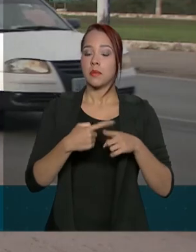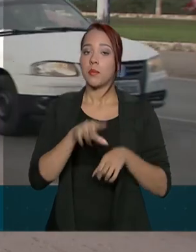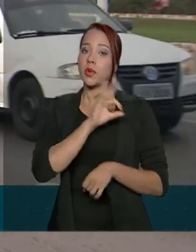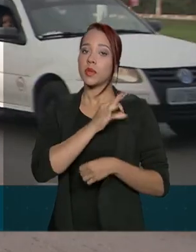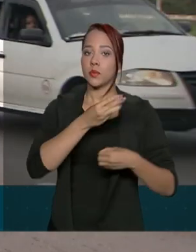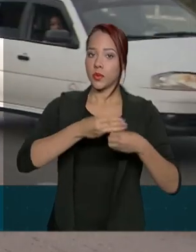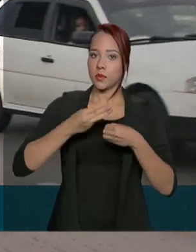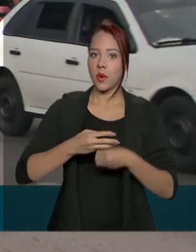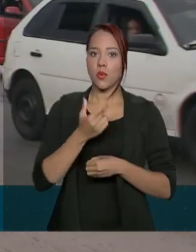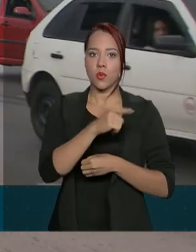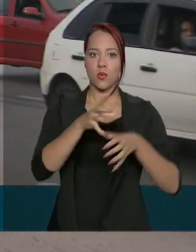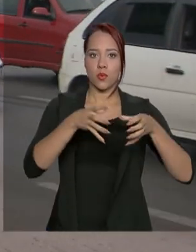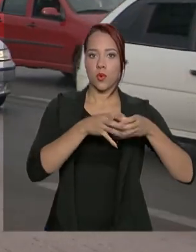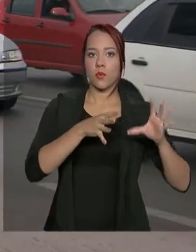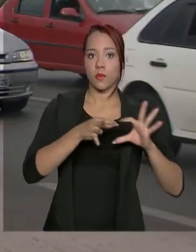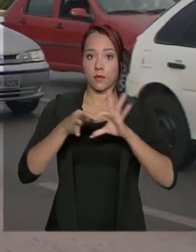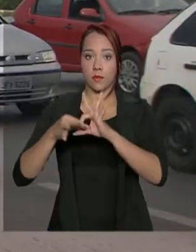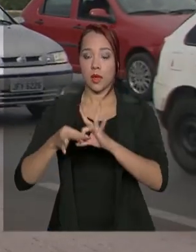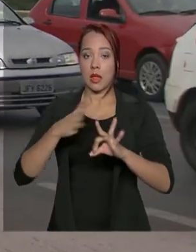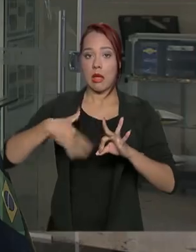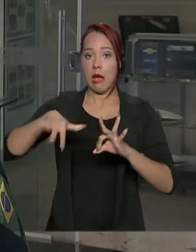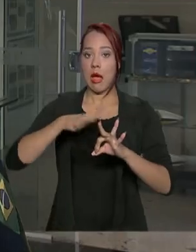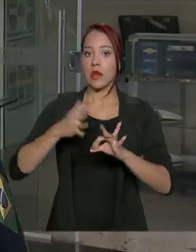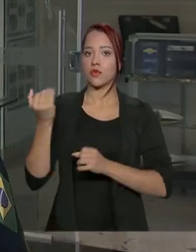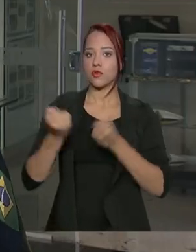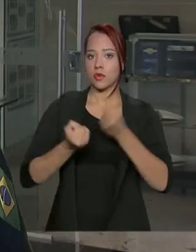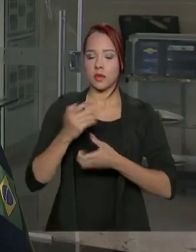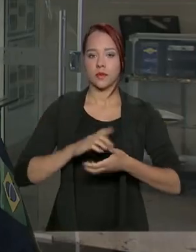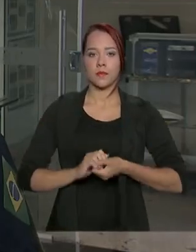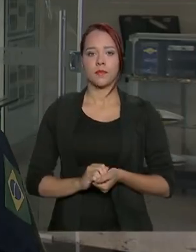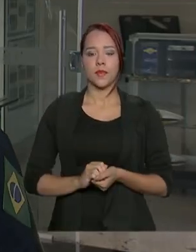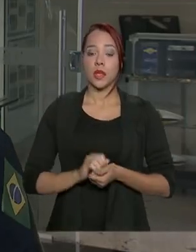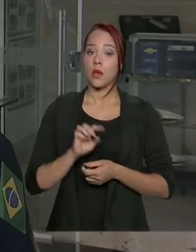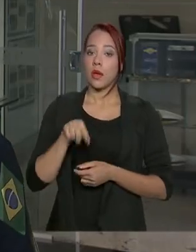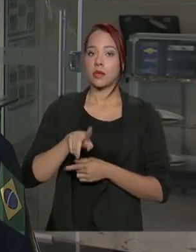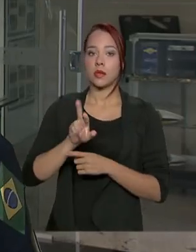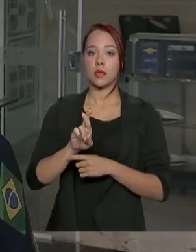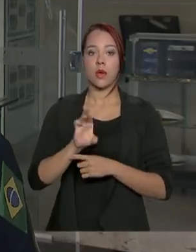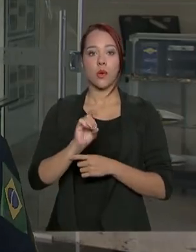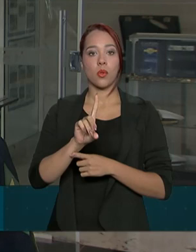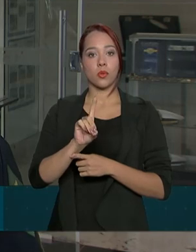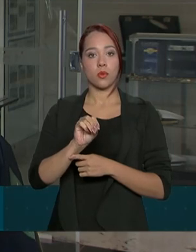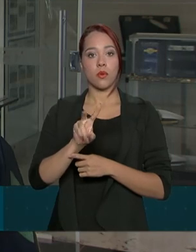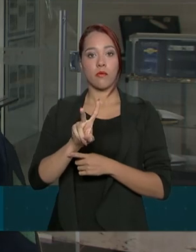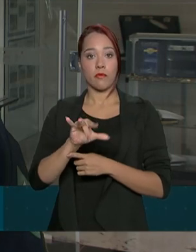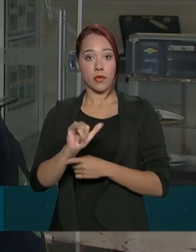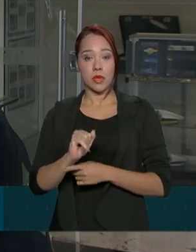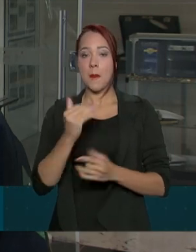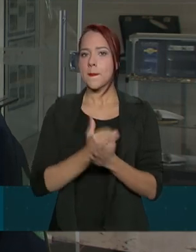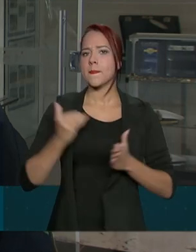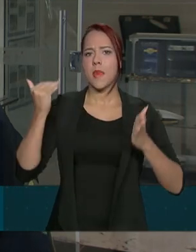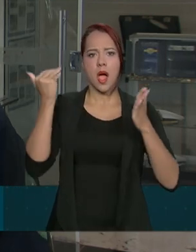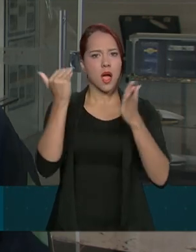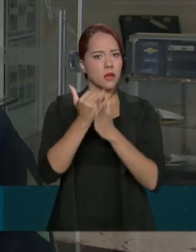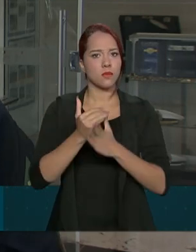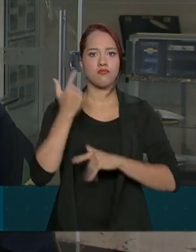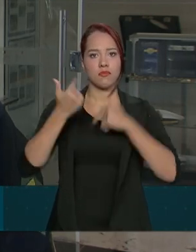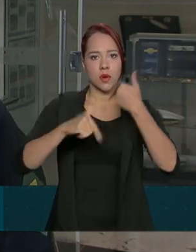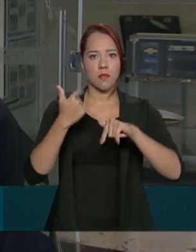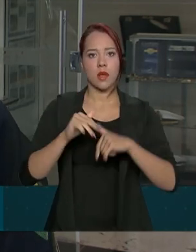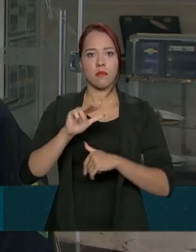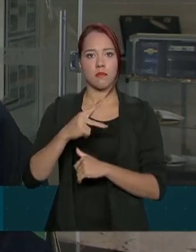órgãos ligados à área de trânsito no país. A Rodovida é a maior operação da PRF, que na realidade